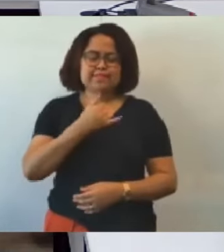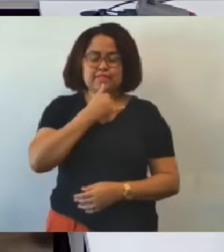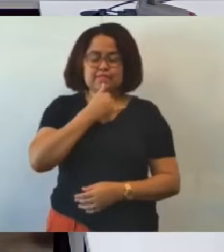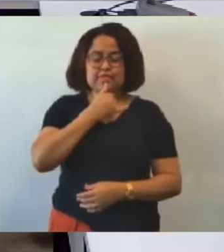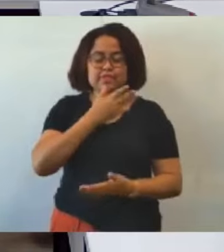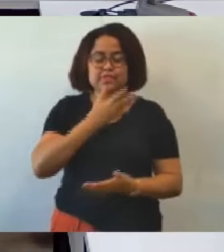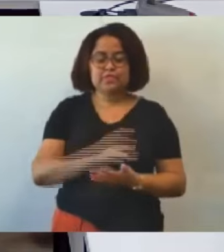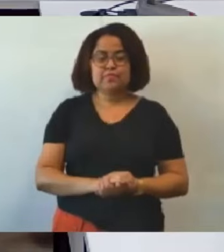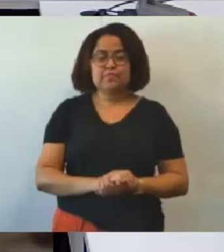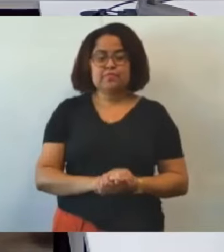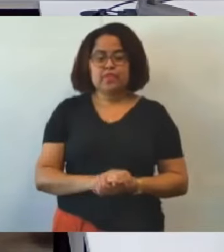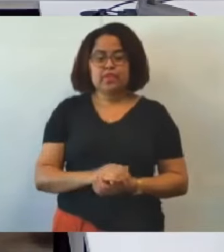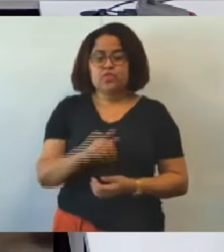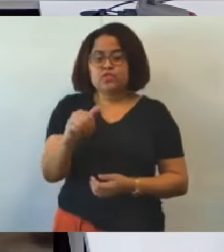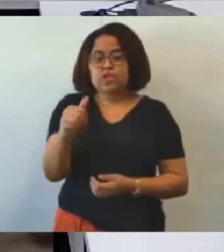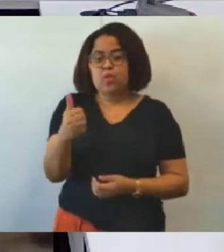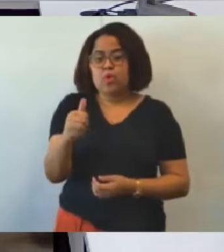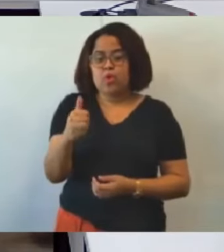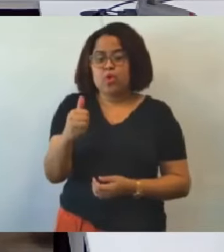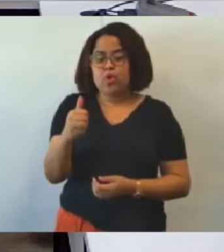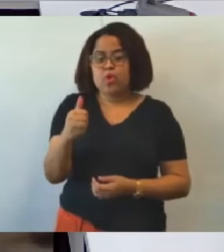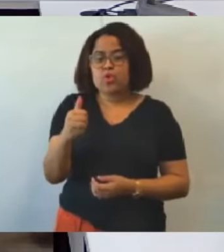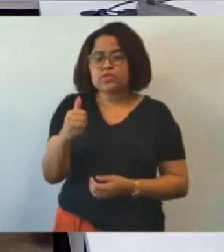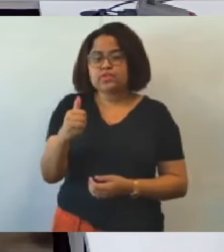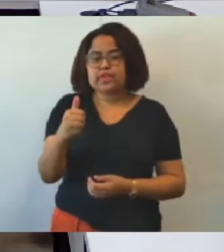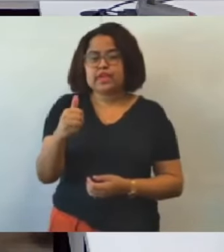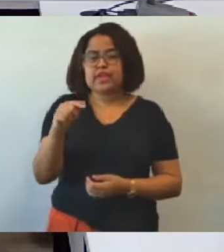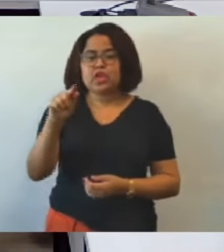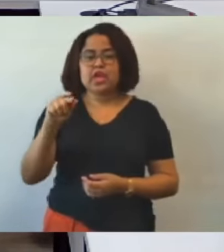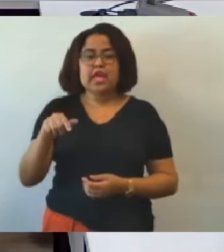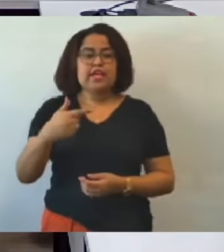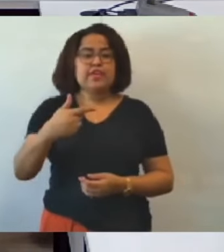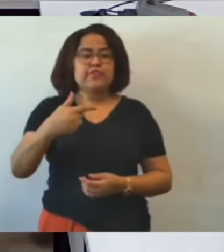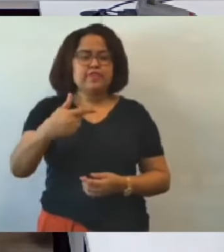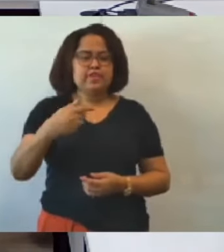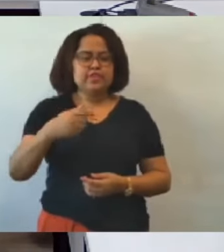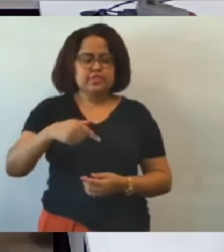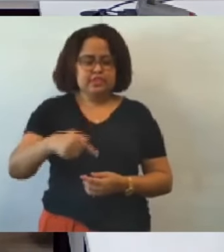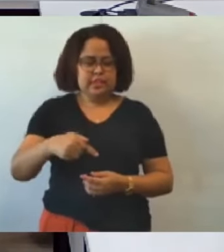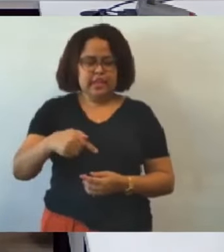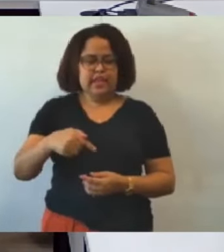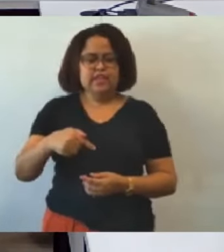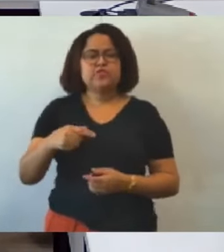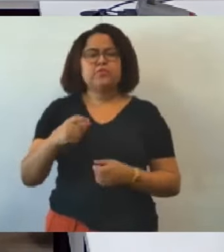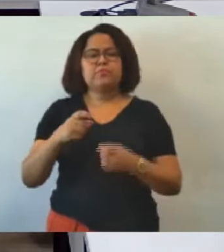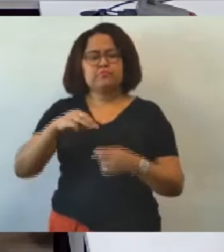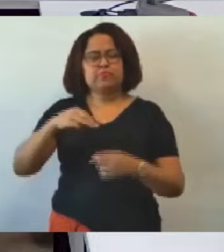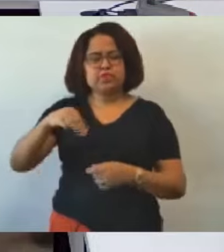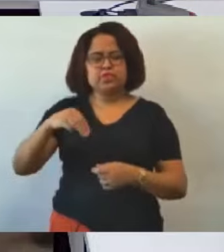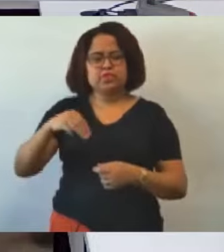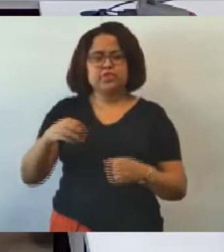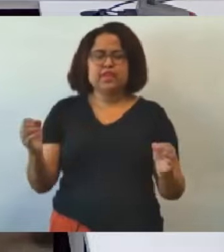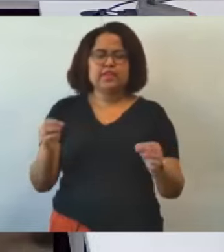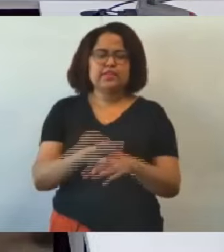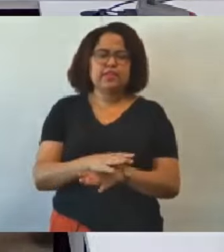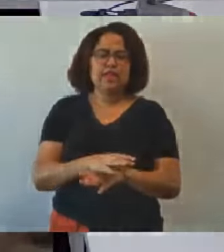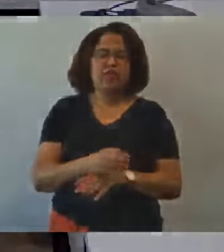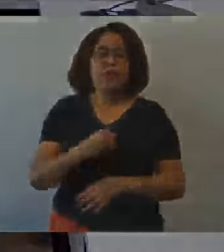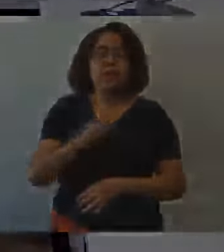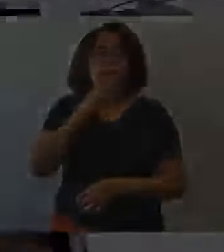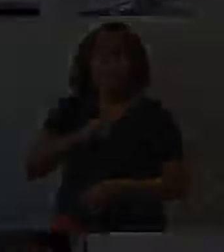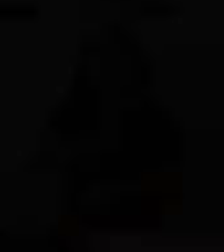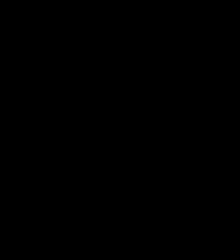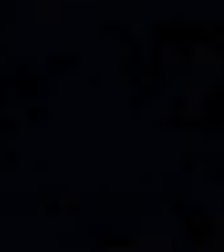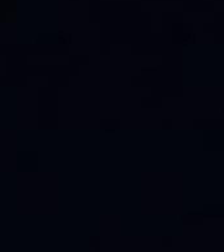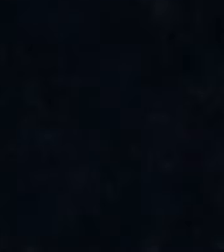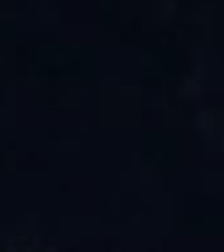horas e 27 minutos encerramos os nossos trabalhos boa tarde e Deus abençoe a todos um forte